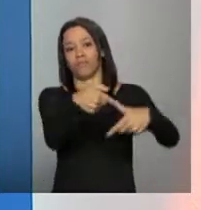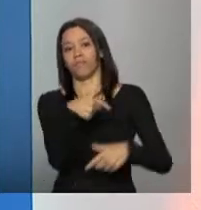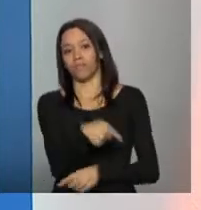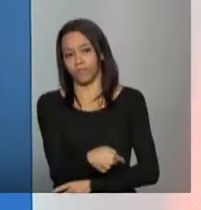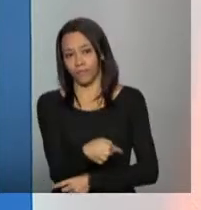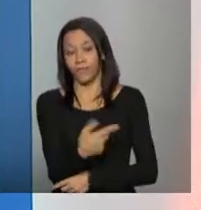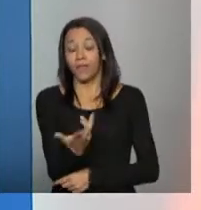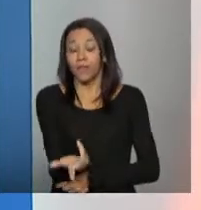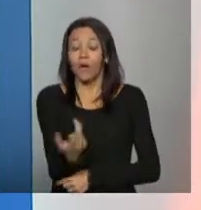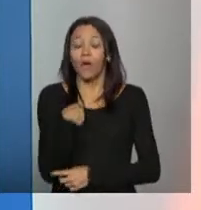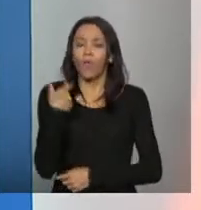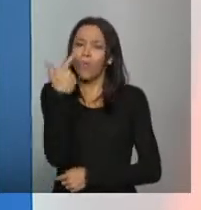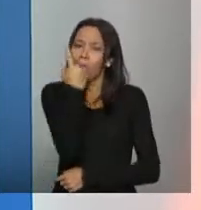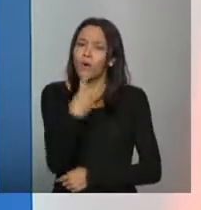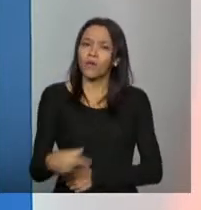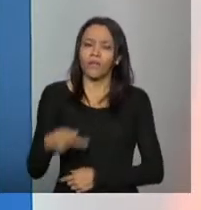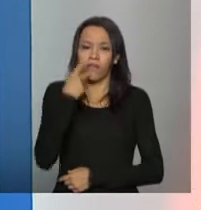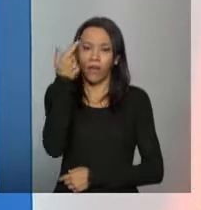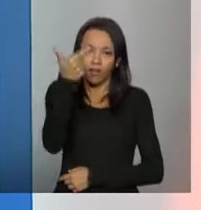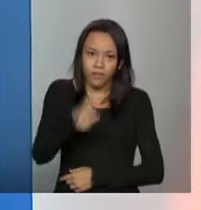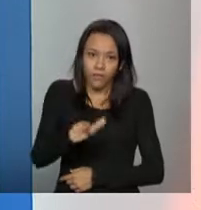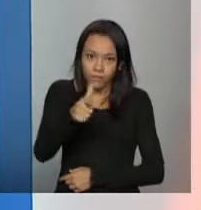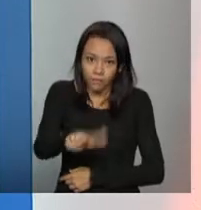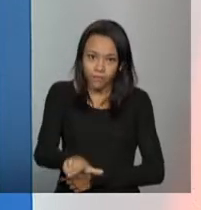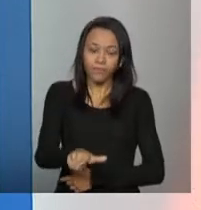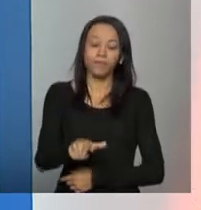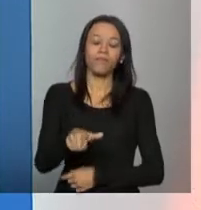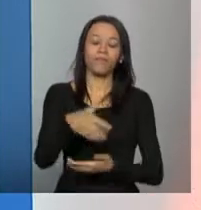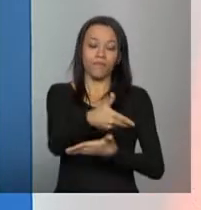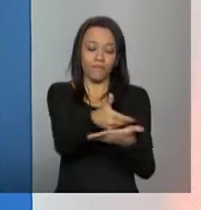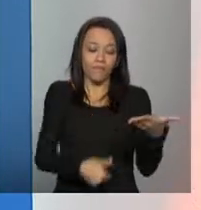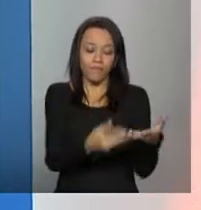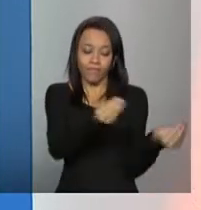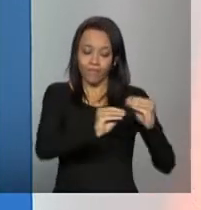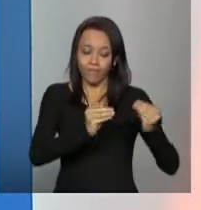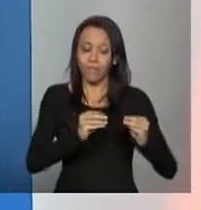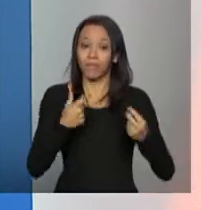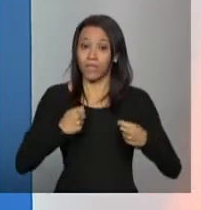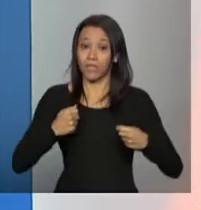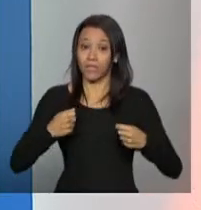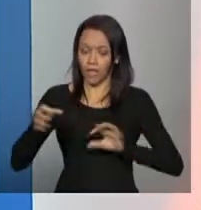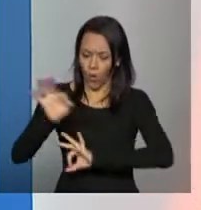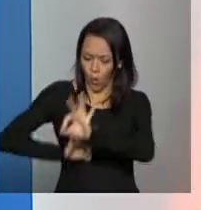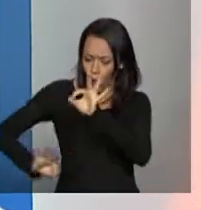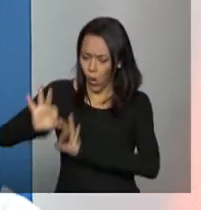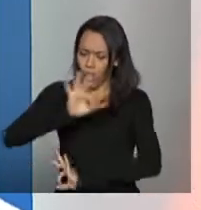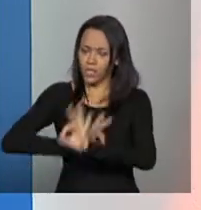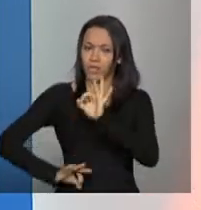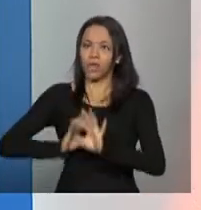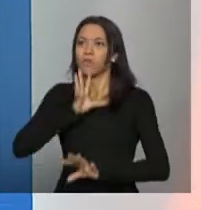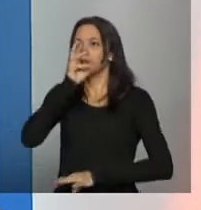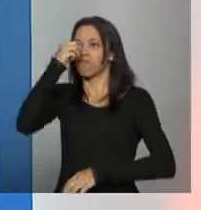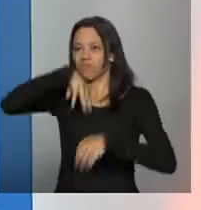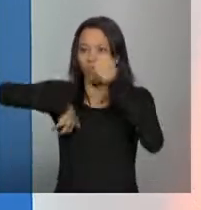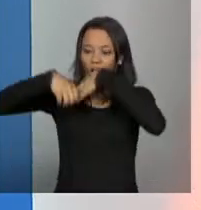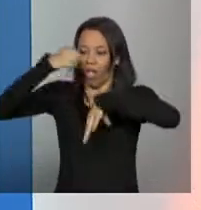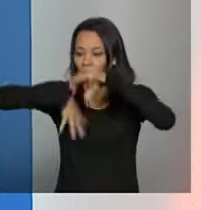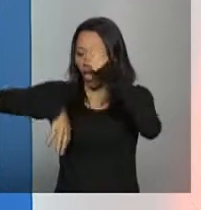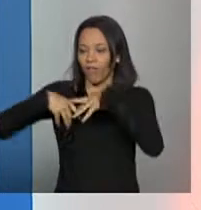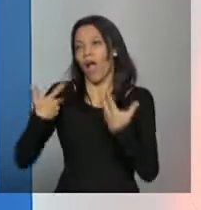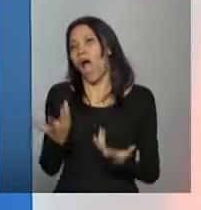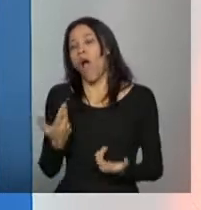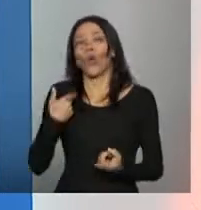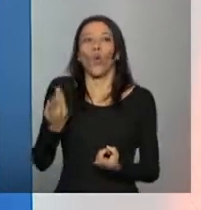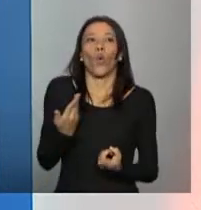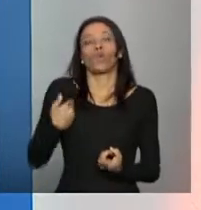reforça isso o tempo todo, é que o cadastro exige um planejamento. É uma ação planejada. Não dá pra falar, ah, hoje eu